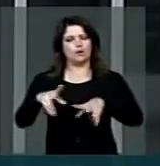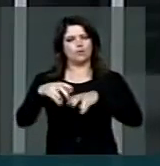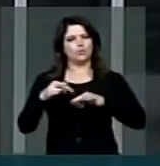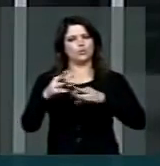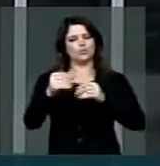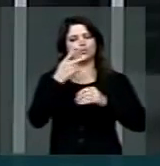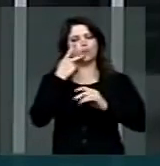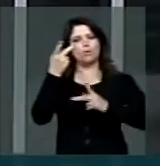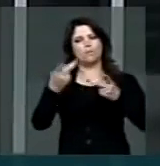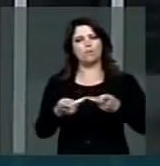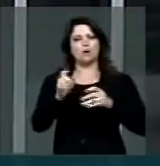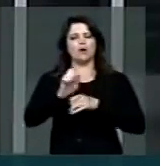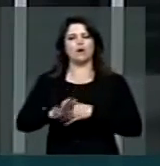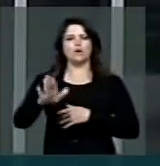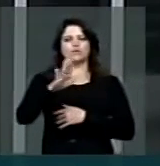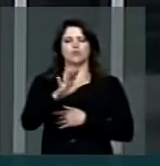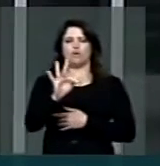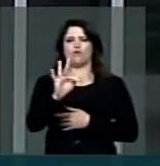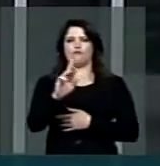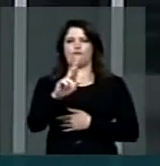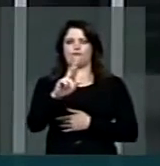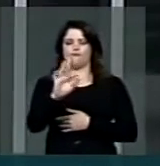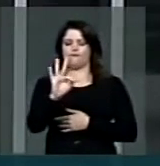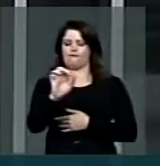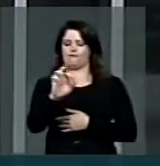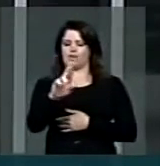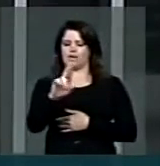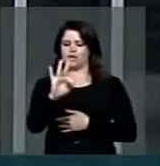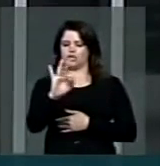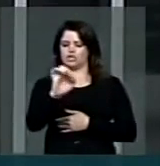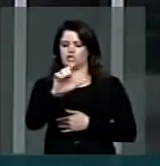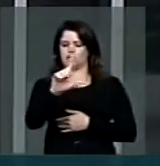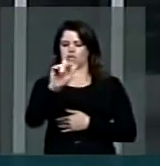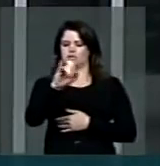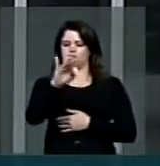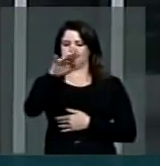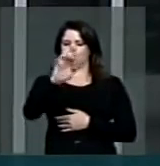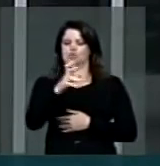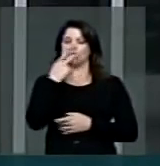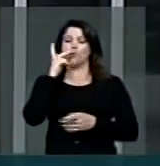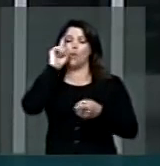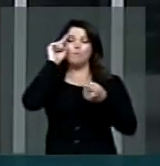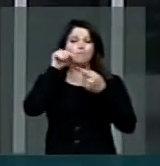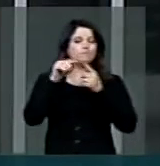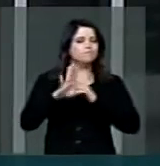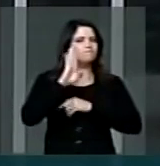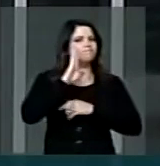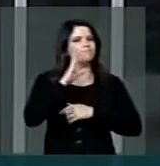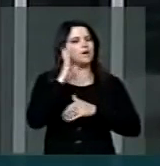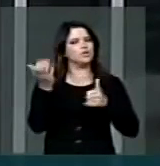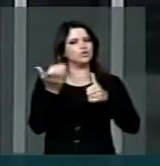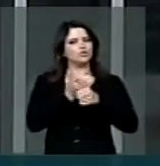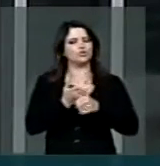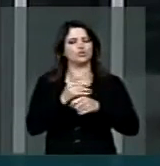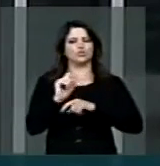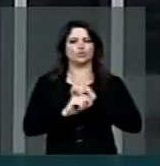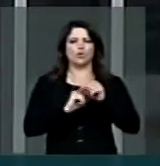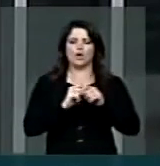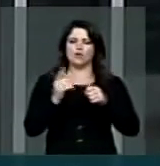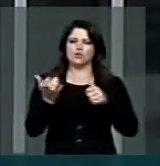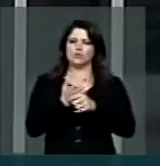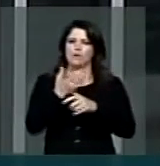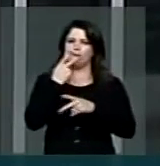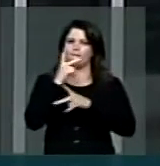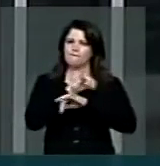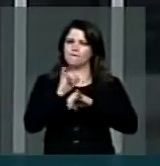tem um plano nacional de fertilizantes, e um de seus principais objetivos é justamente substituir, segundo